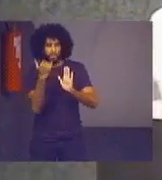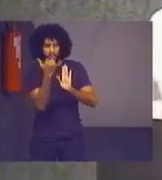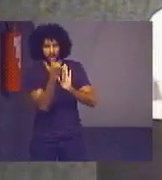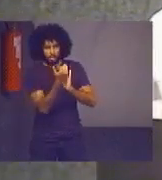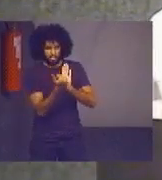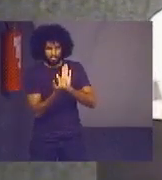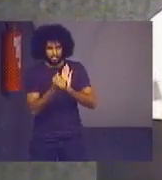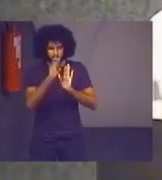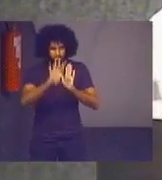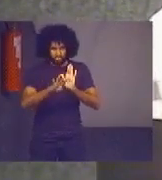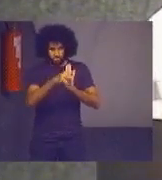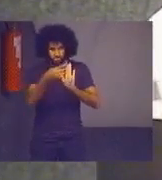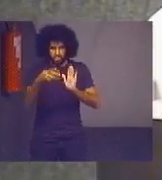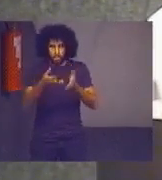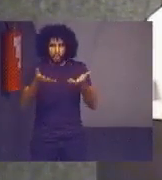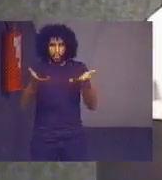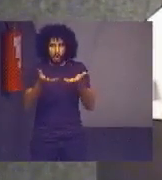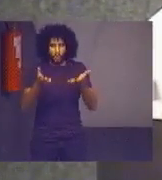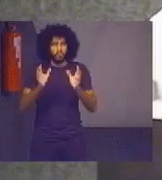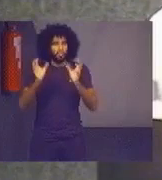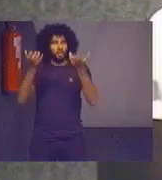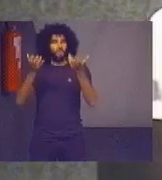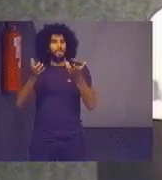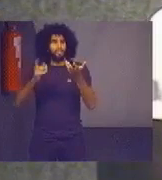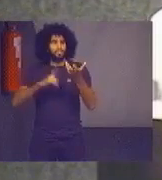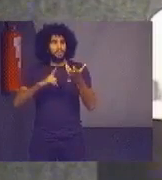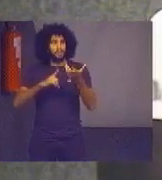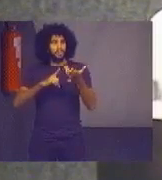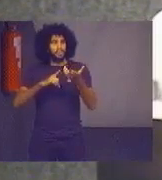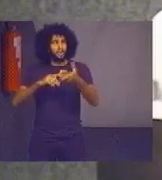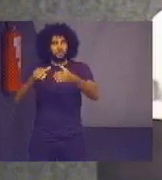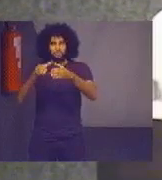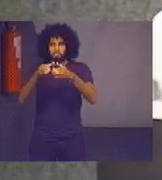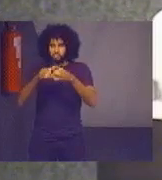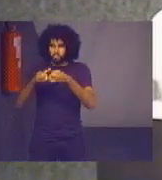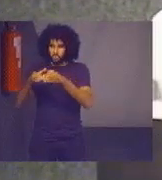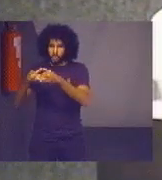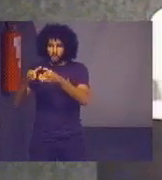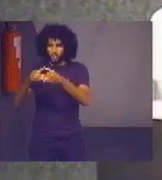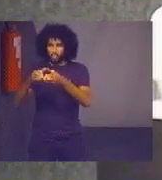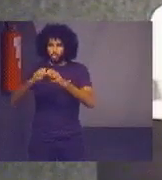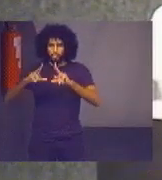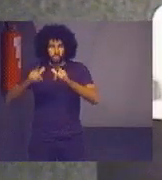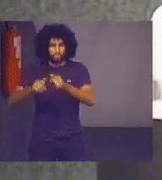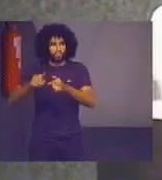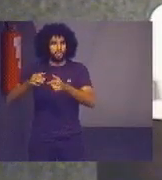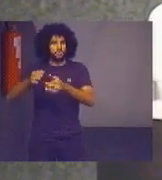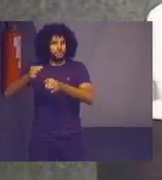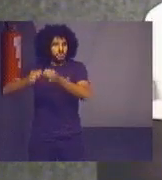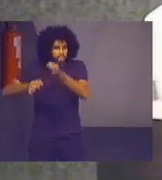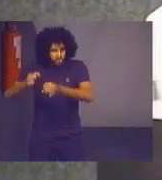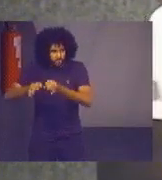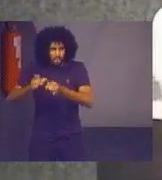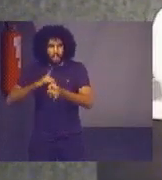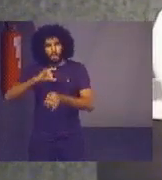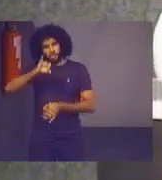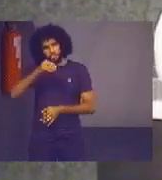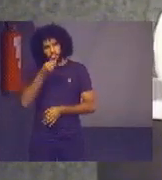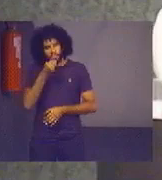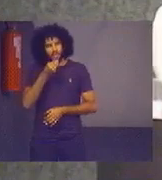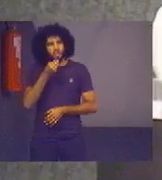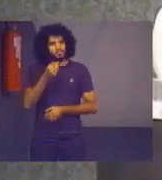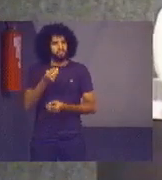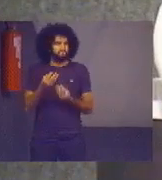lançando o balanço hoje, nesse evento que reúne as unidades técnicas de todos os tribunais, é uma oportunidade incrível e por isso